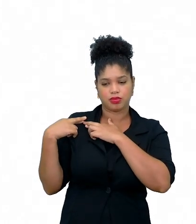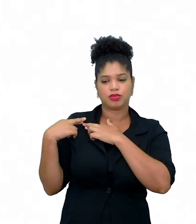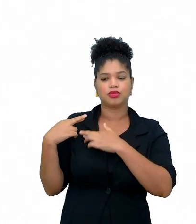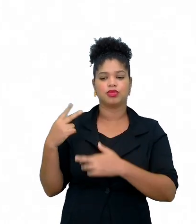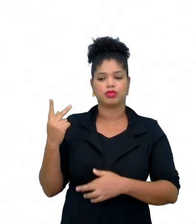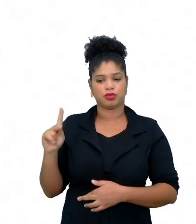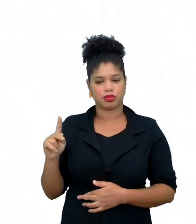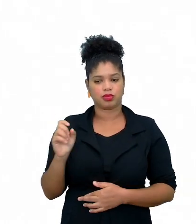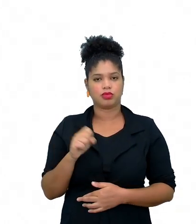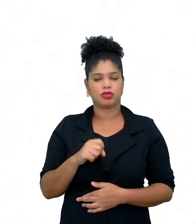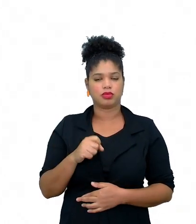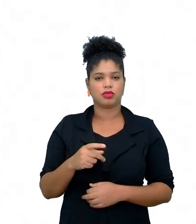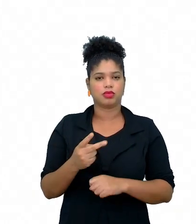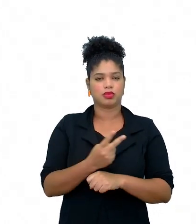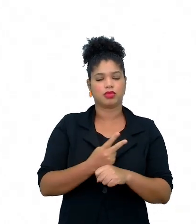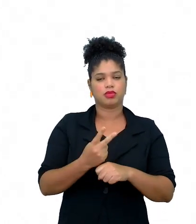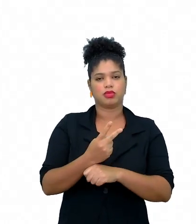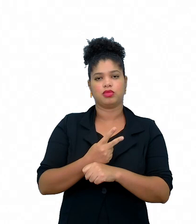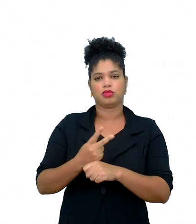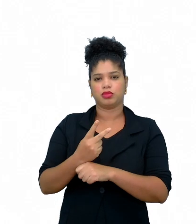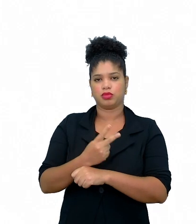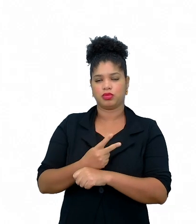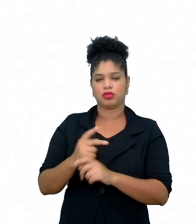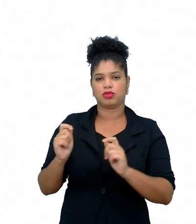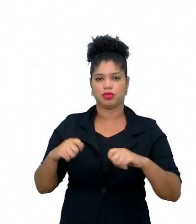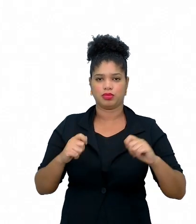responsabilidade deles procurarem é irem atrás.